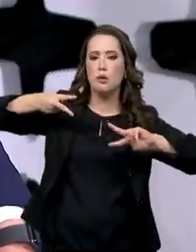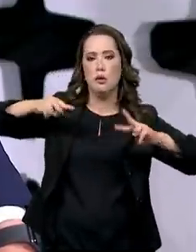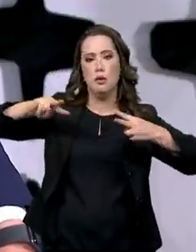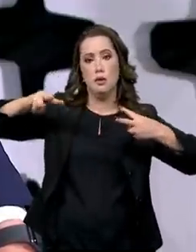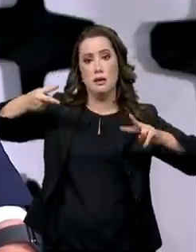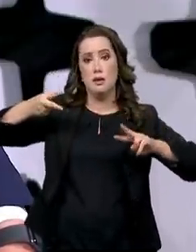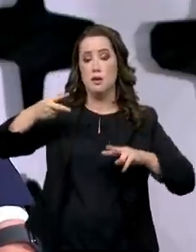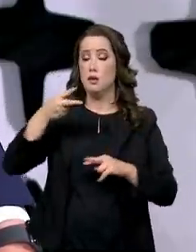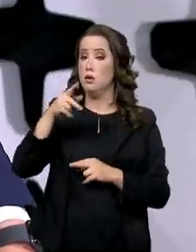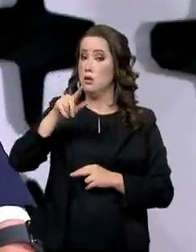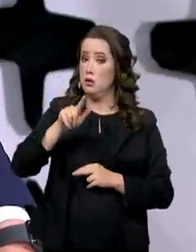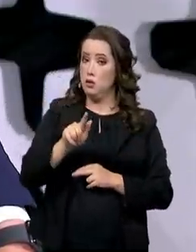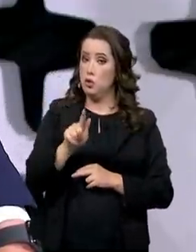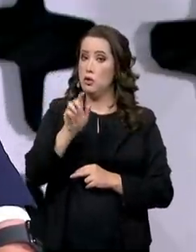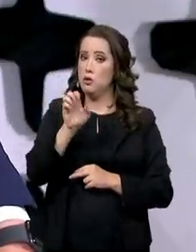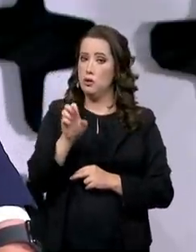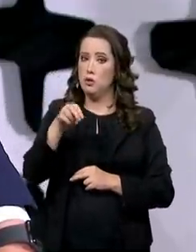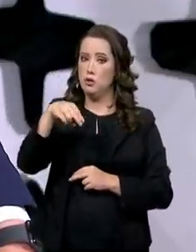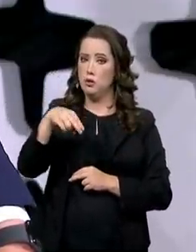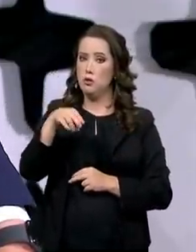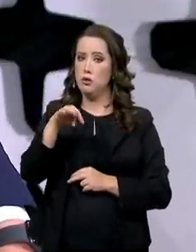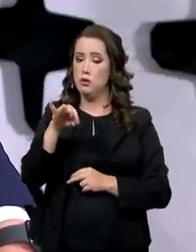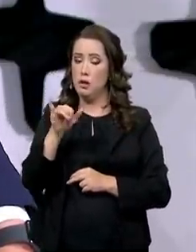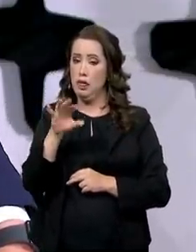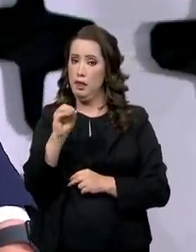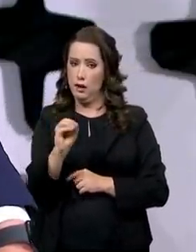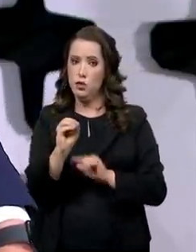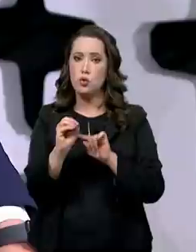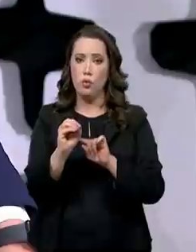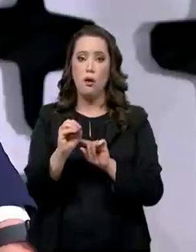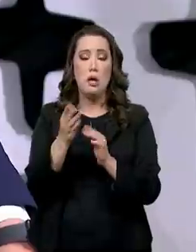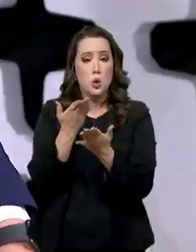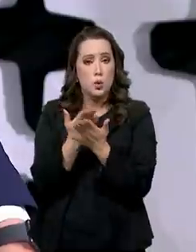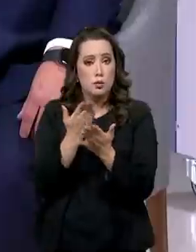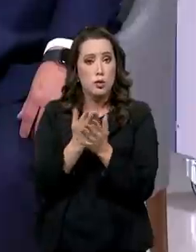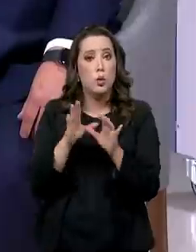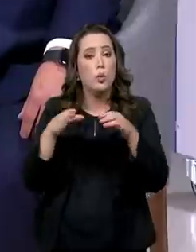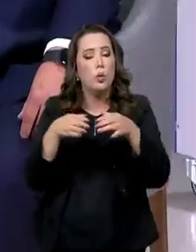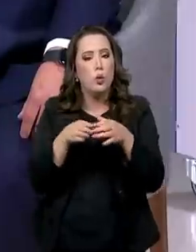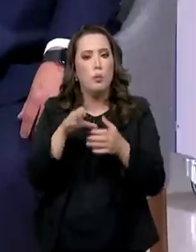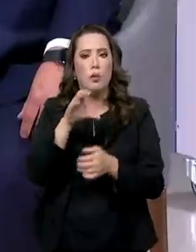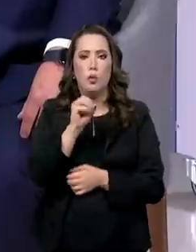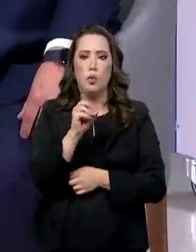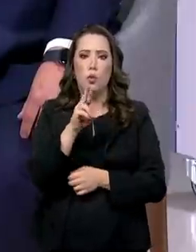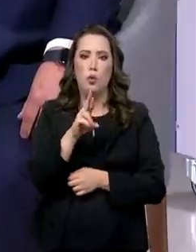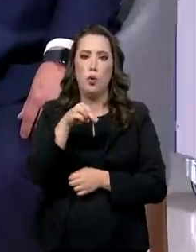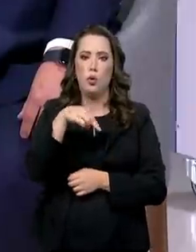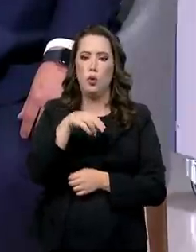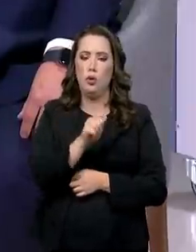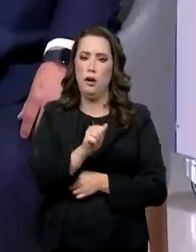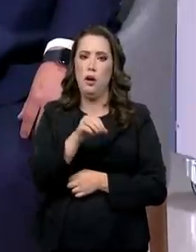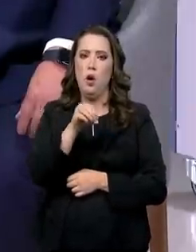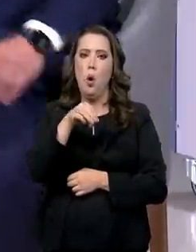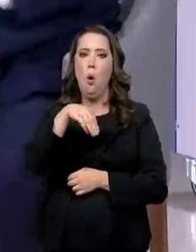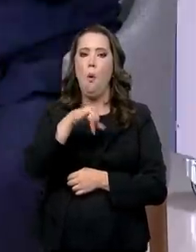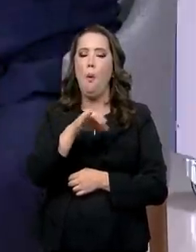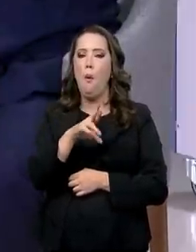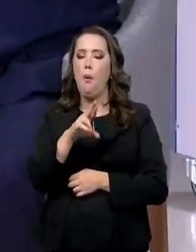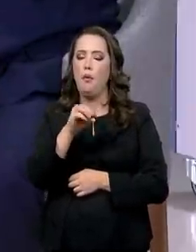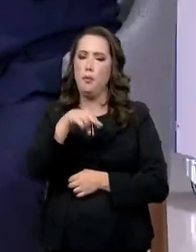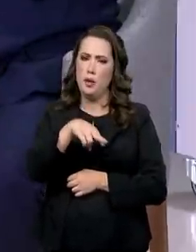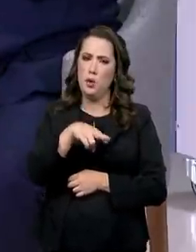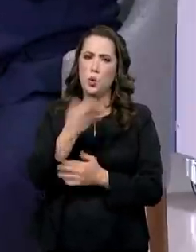% desse sequenciamento é feito pela Coronaômica, que é uma subrede também da rede vírus, que analisa os vírus e,